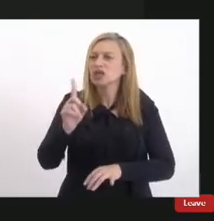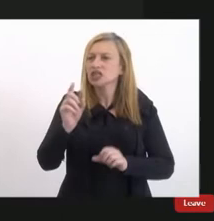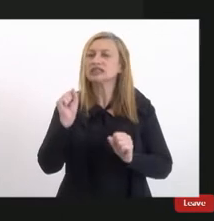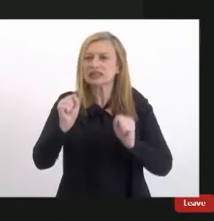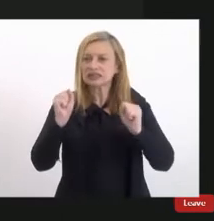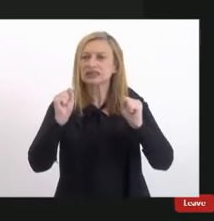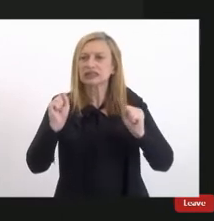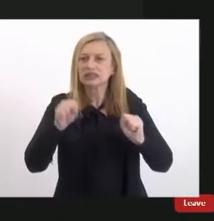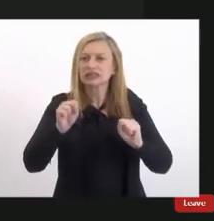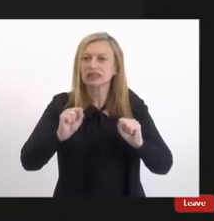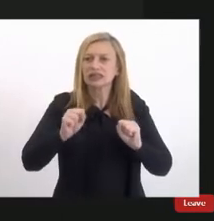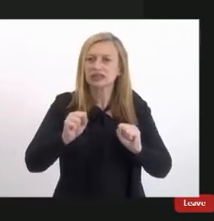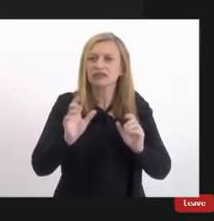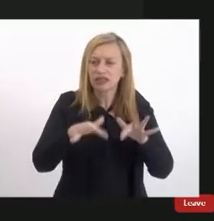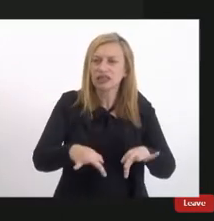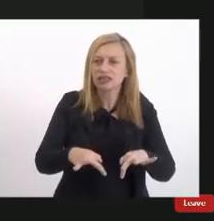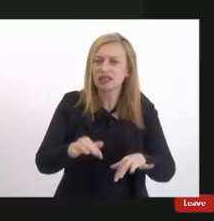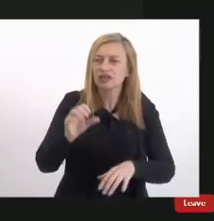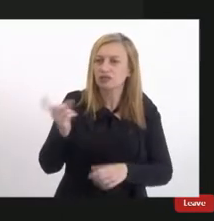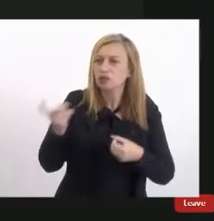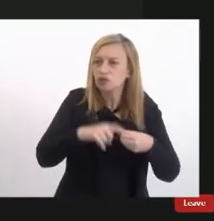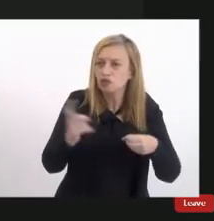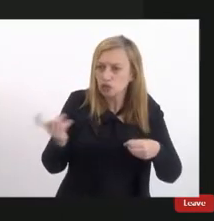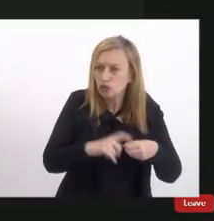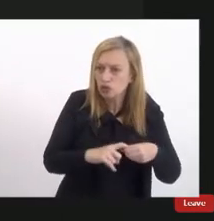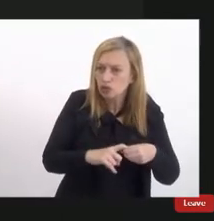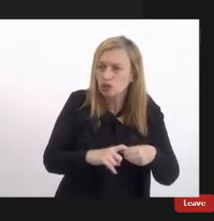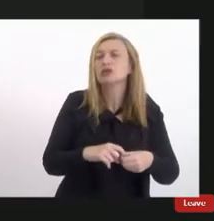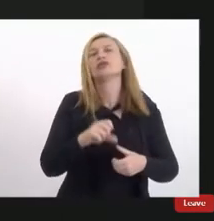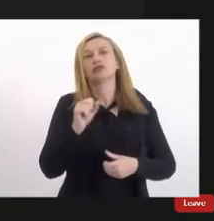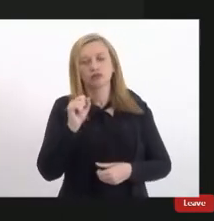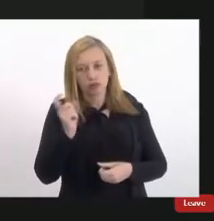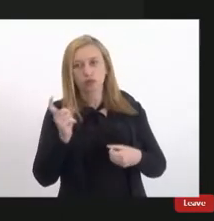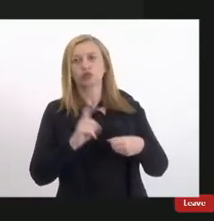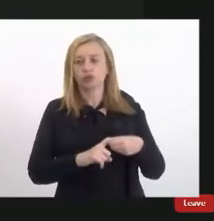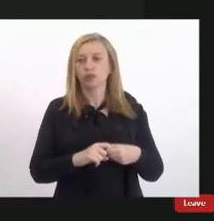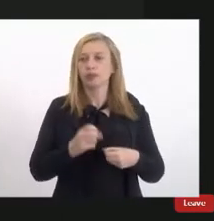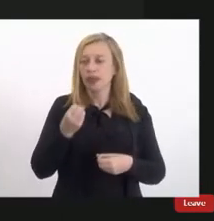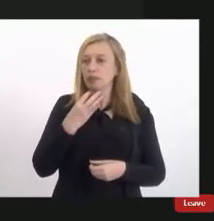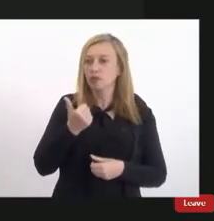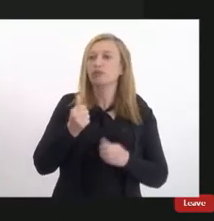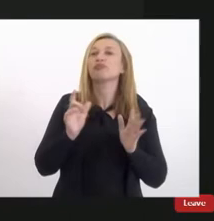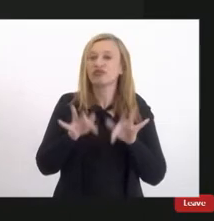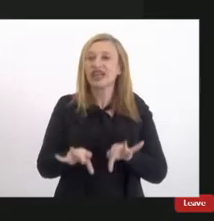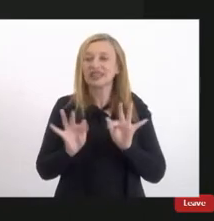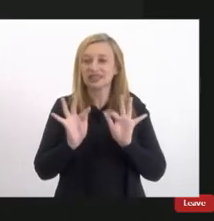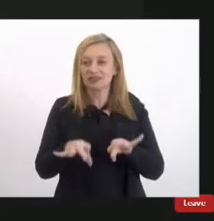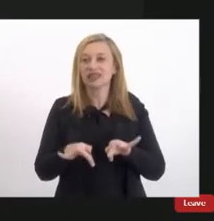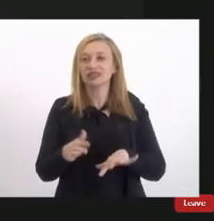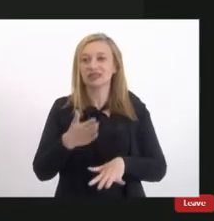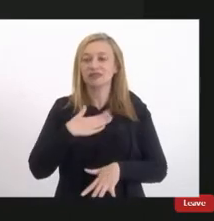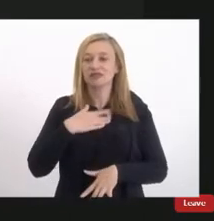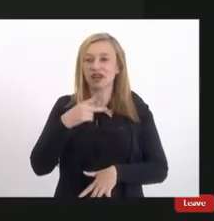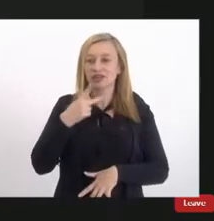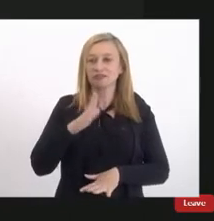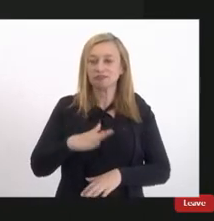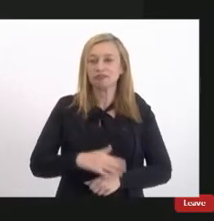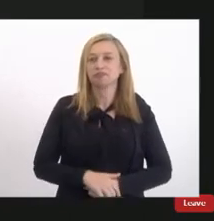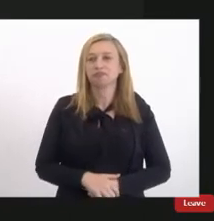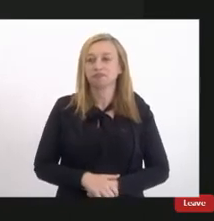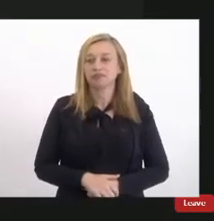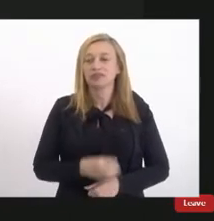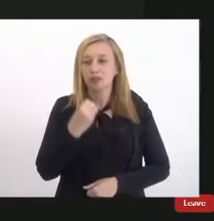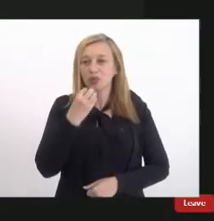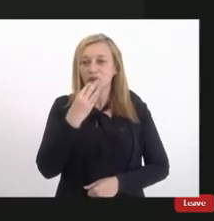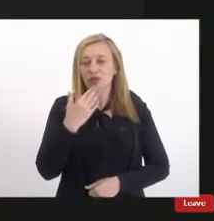terminei terminei terminei voltou opa voltou tá bom terminei terminei terminei tá